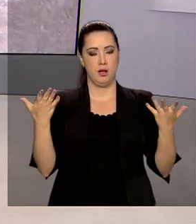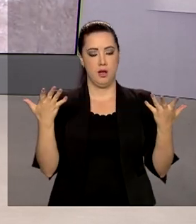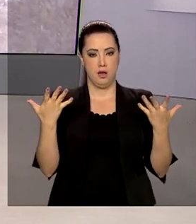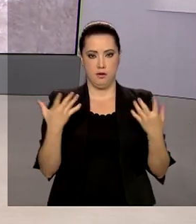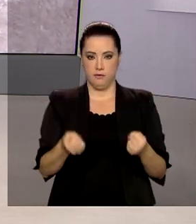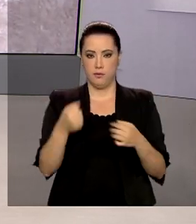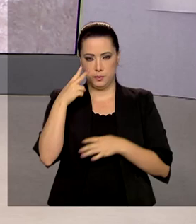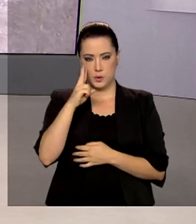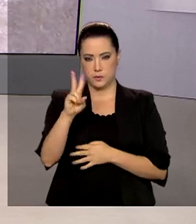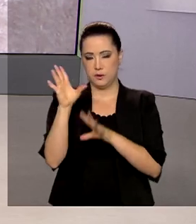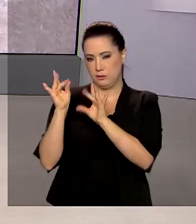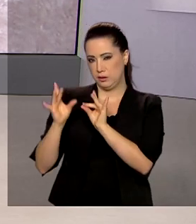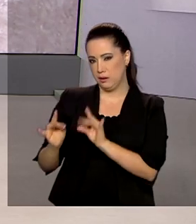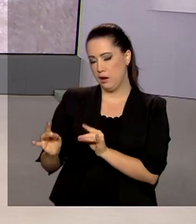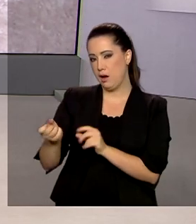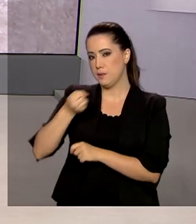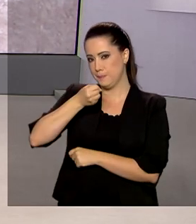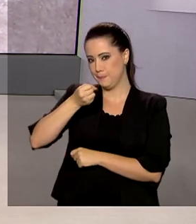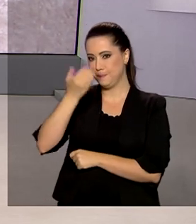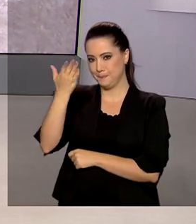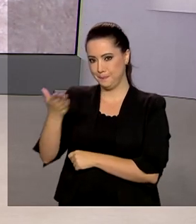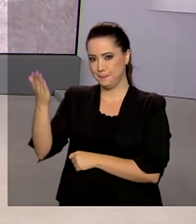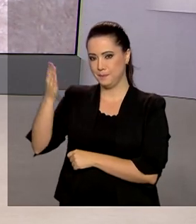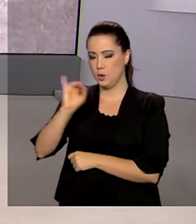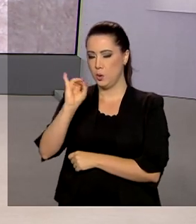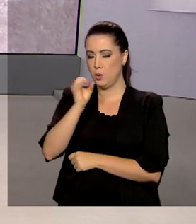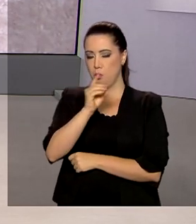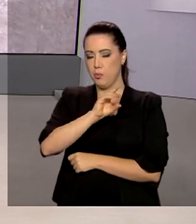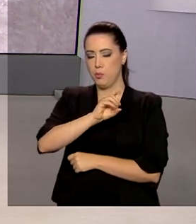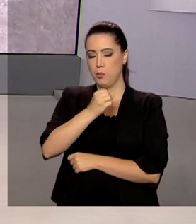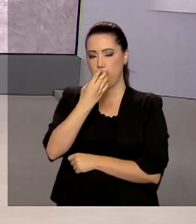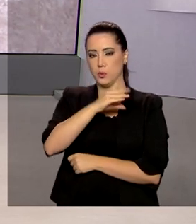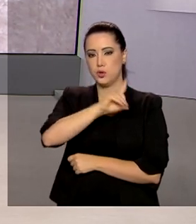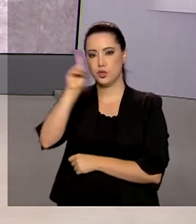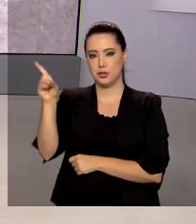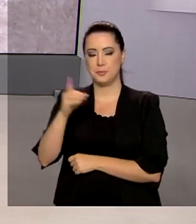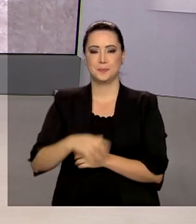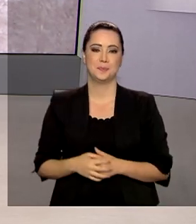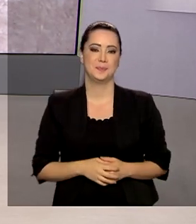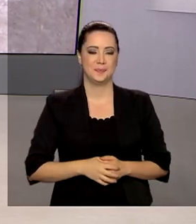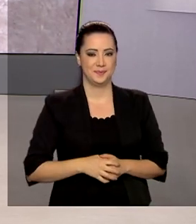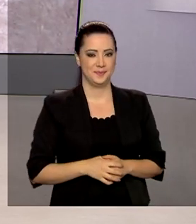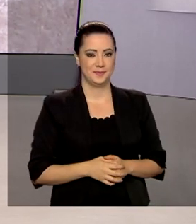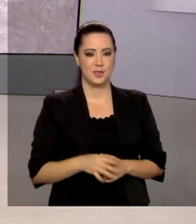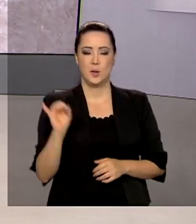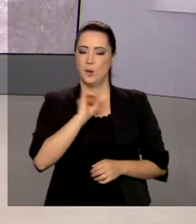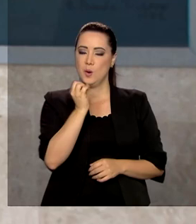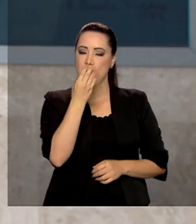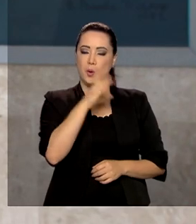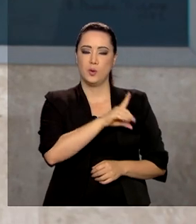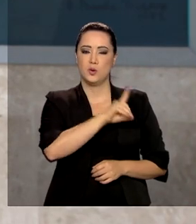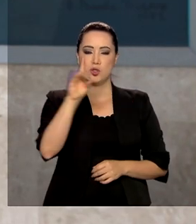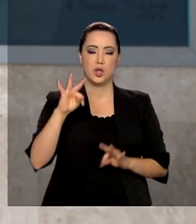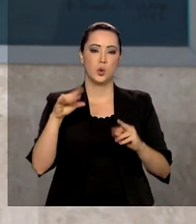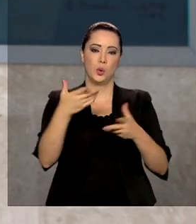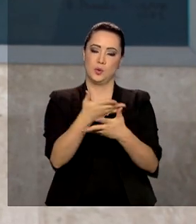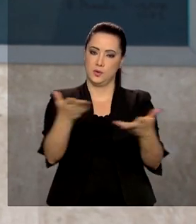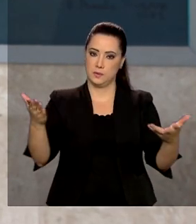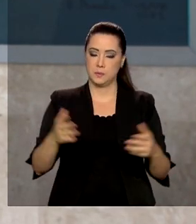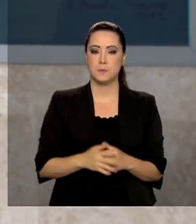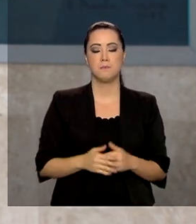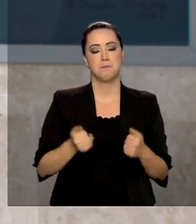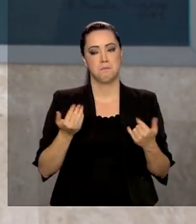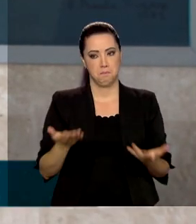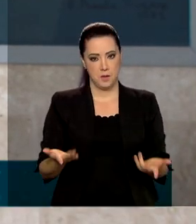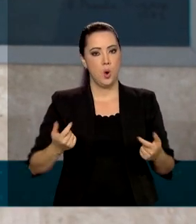recurso foi utilizado. Bom dia, Gabriela! Olá, Manuela. Bom dia. Um bom dia a todos. Olha, é isso mesmo. E